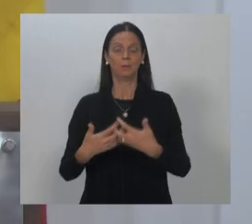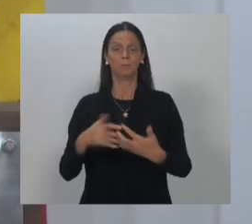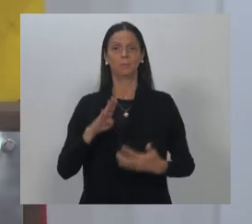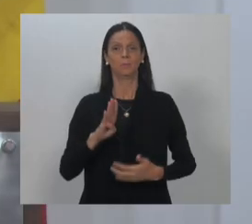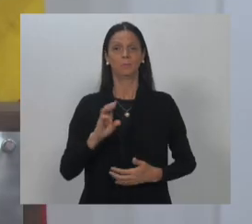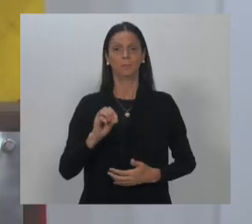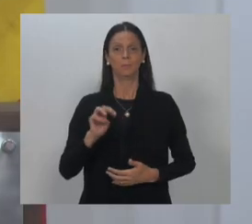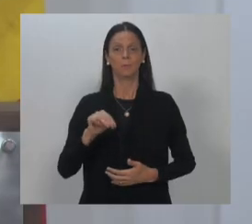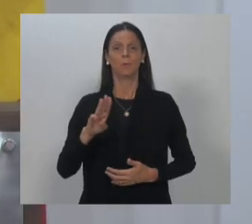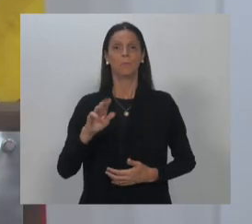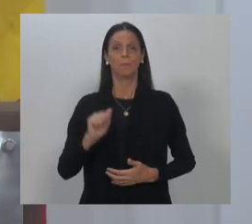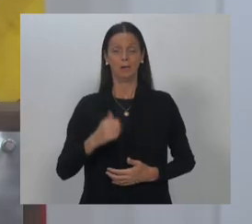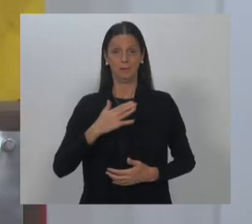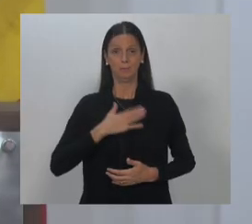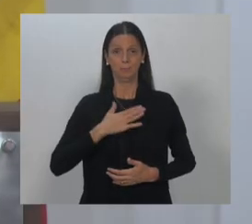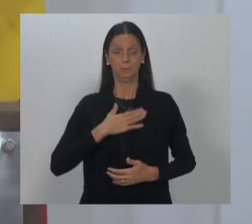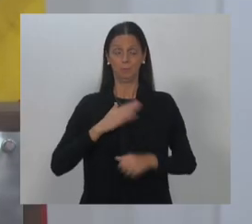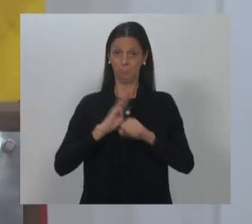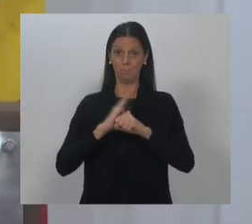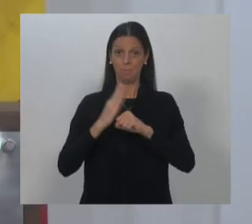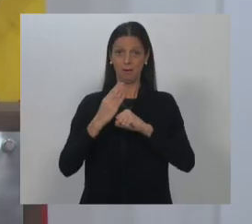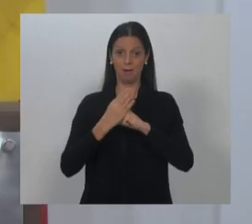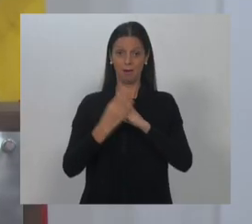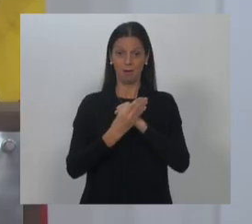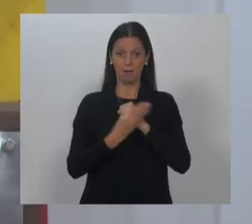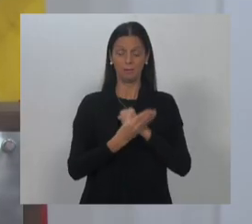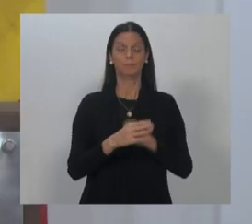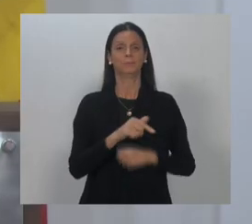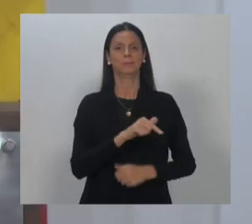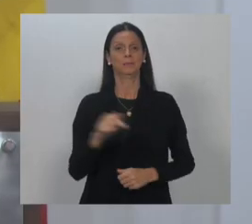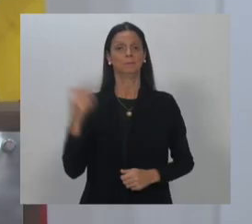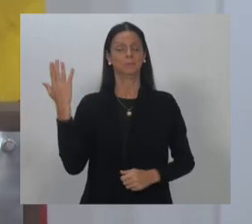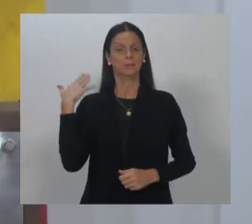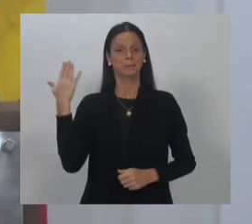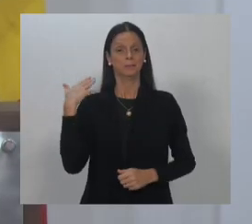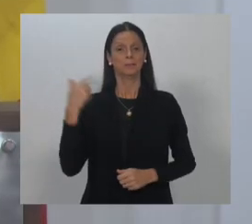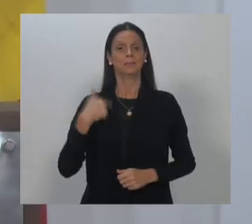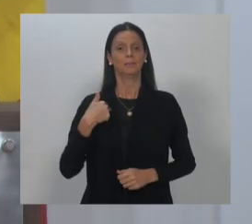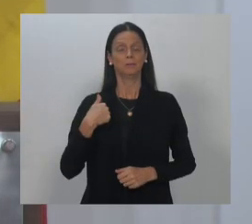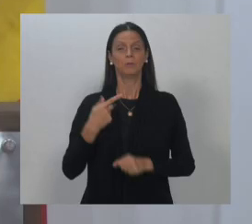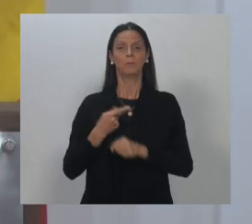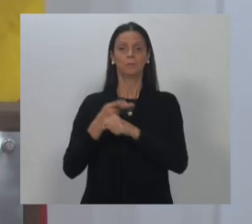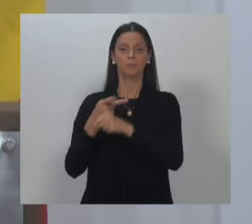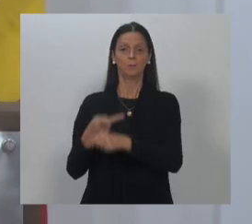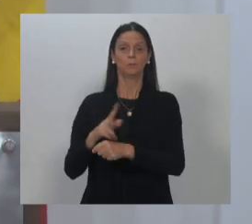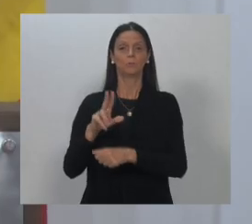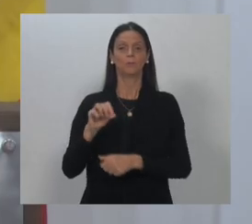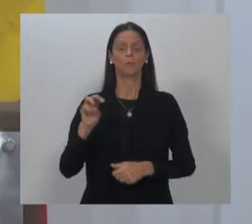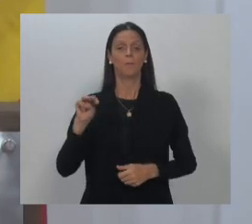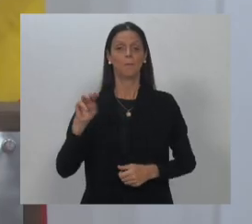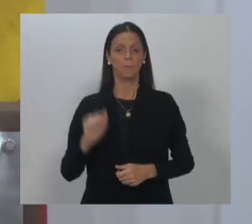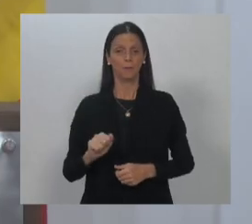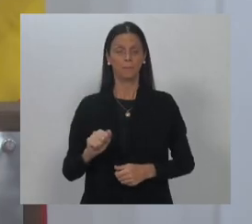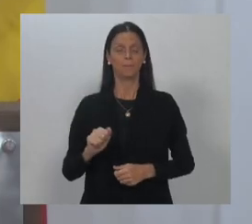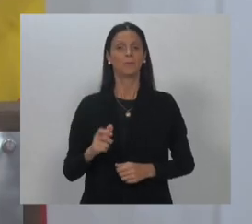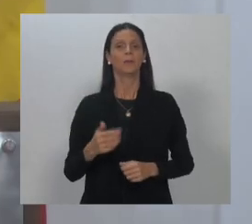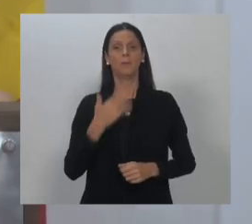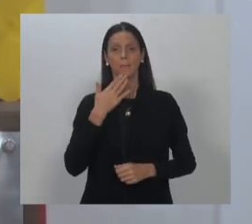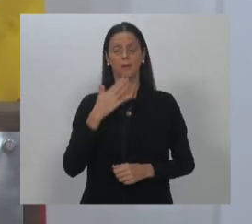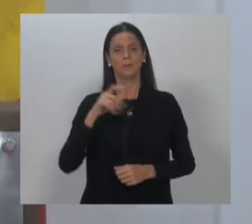lá no meu bairro, semana passada, e daí fui correr atrás do Volma que nós tínhamos. Mostra aí, Ari.